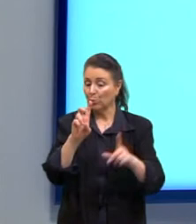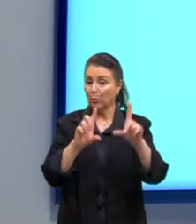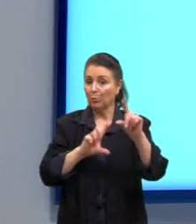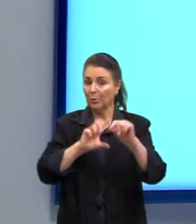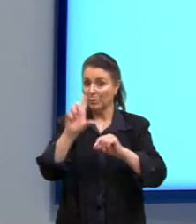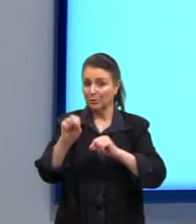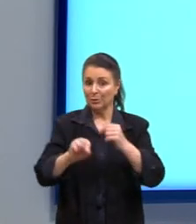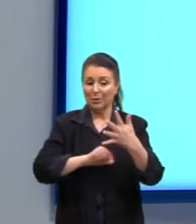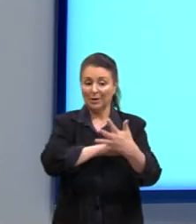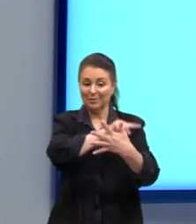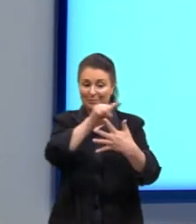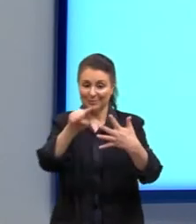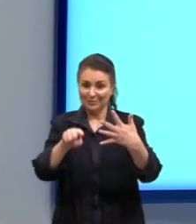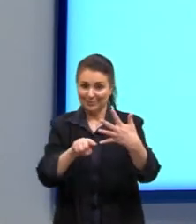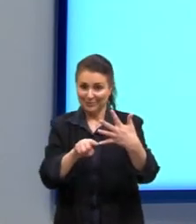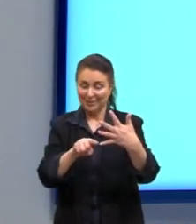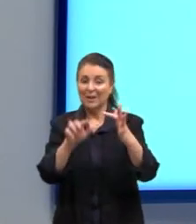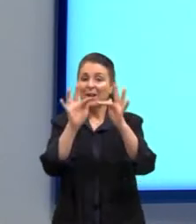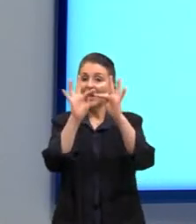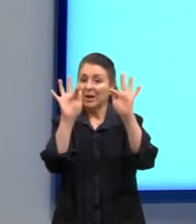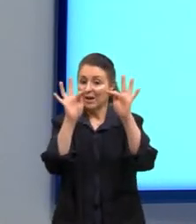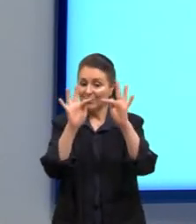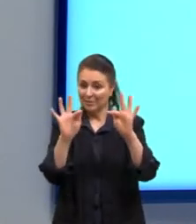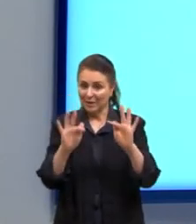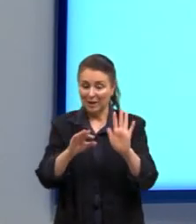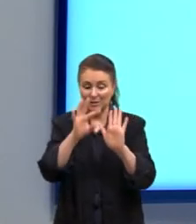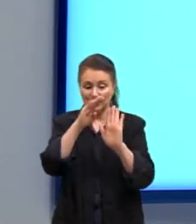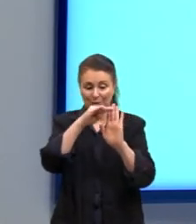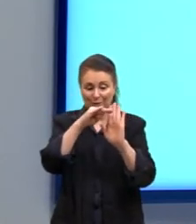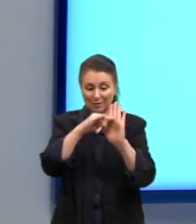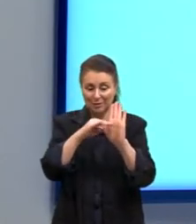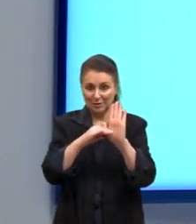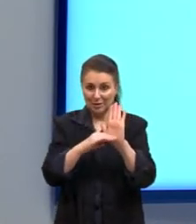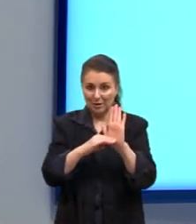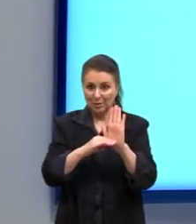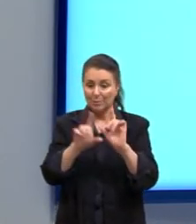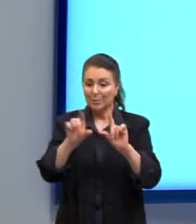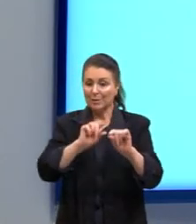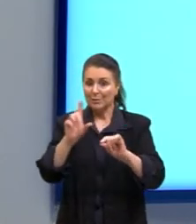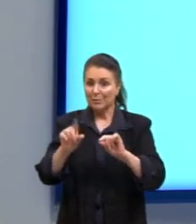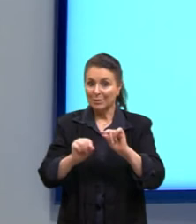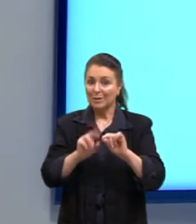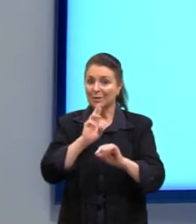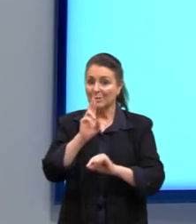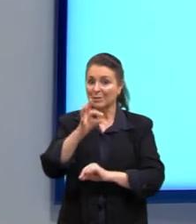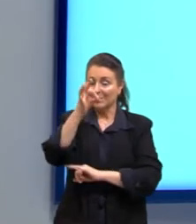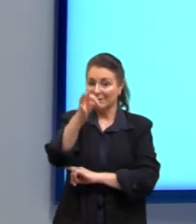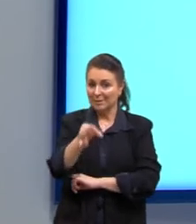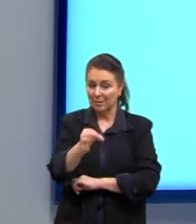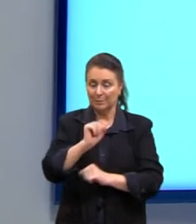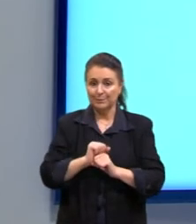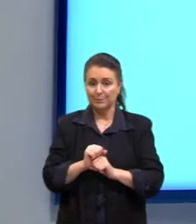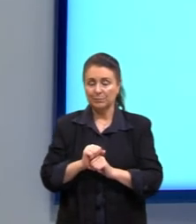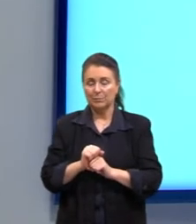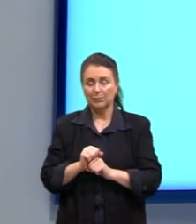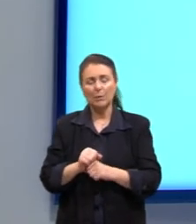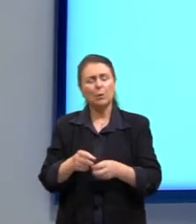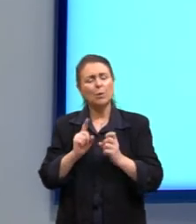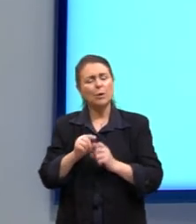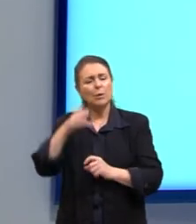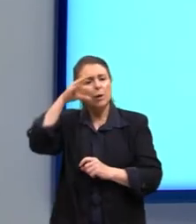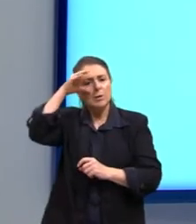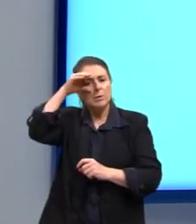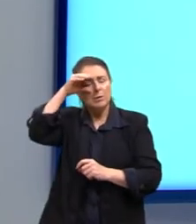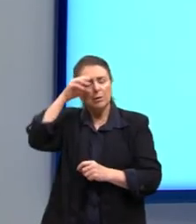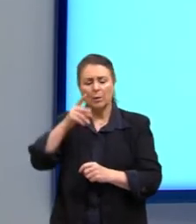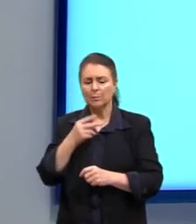trazendo as cinco frases, né? De forma ordenada, para a gente marcar a alternativa correta. O que nós vimos, então, em